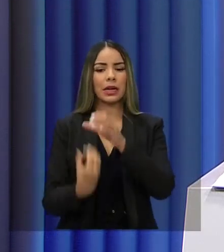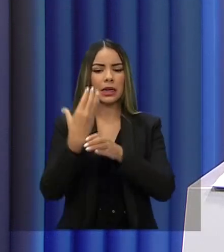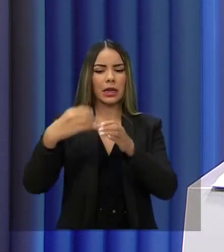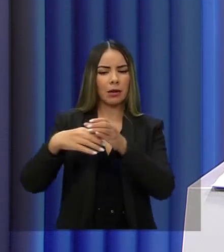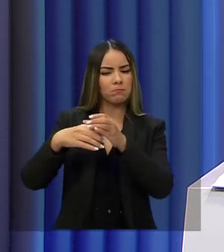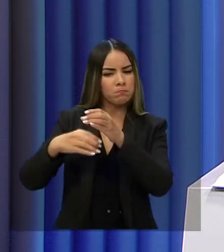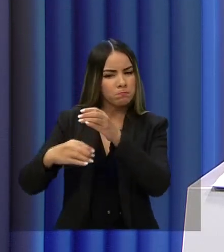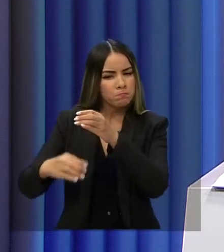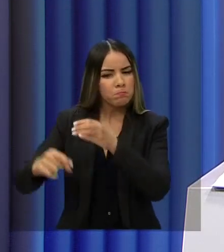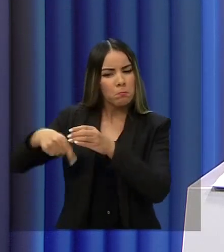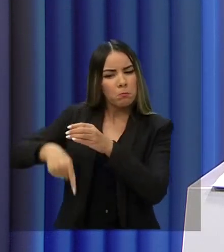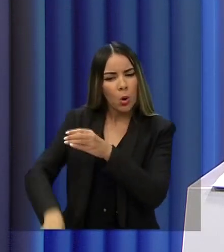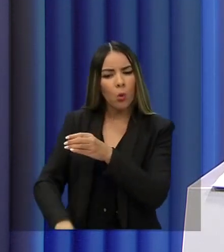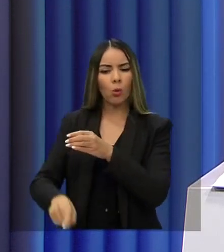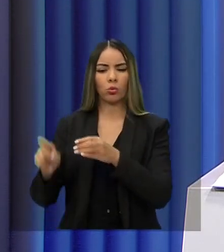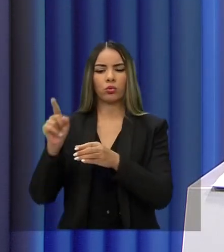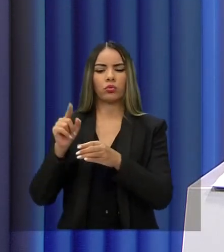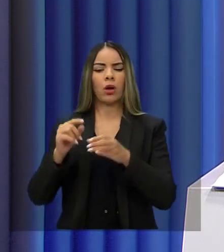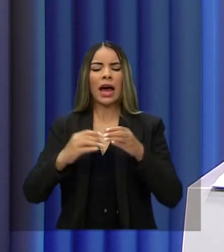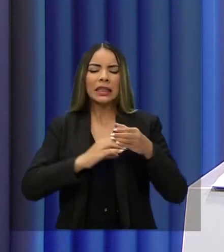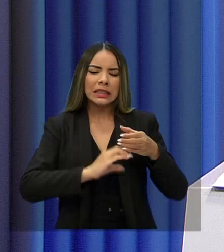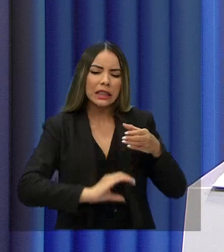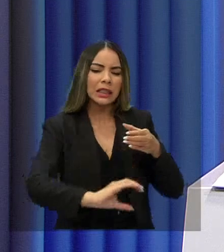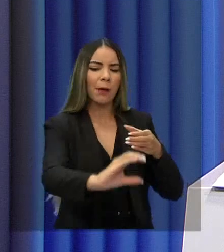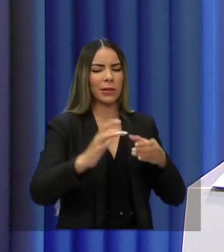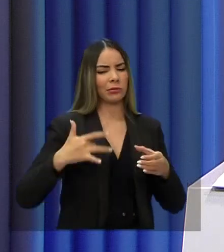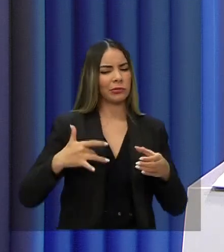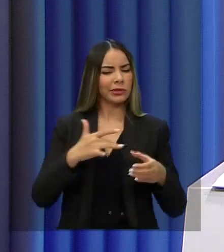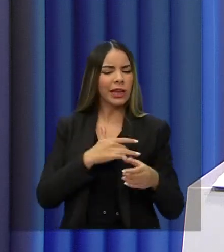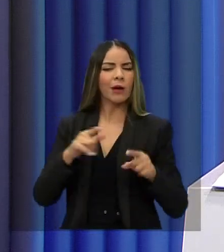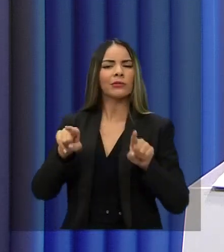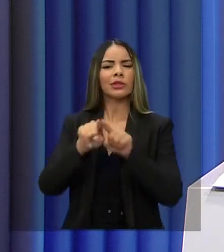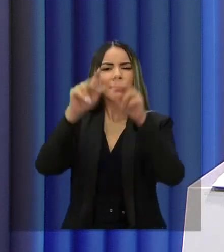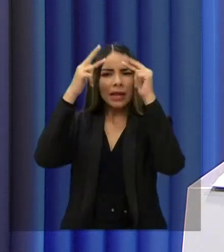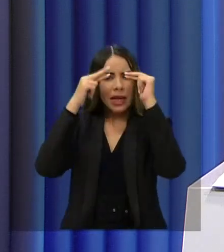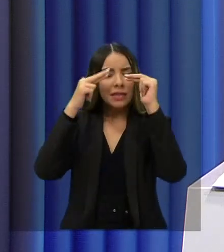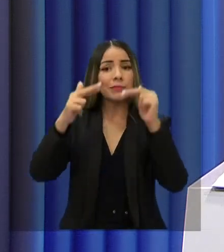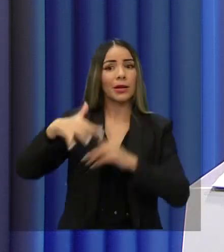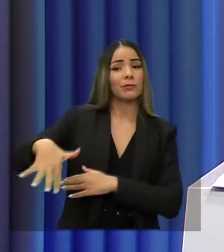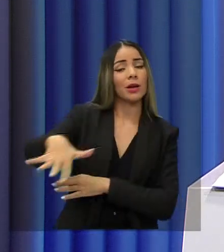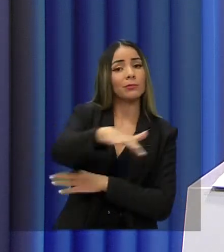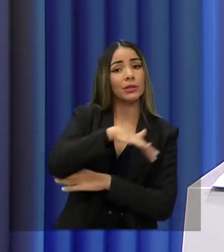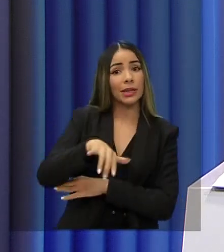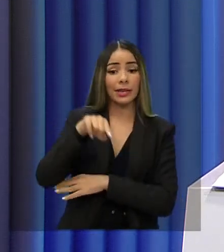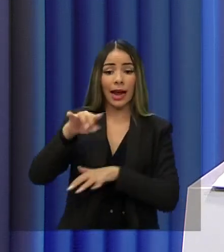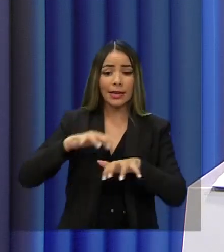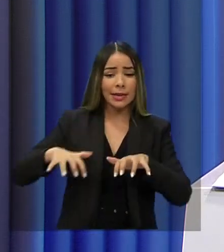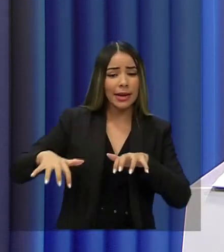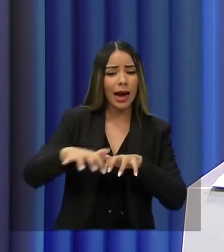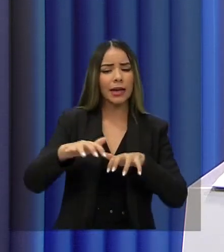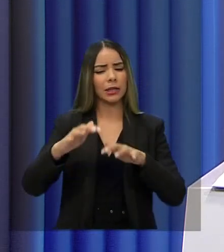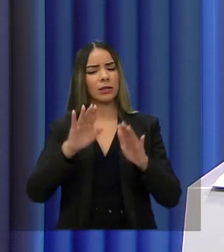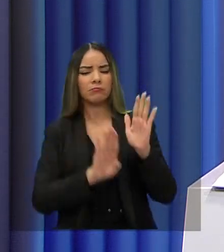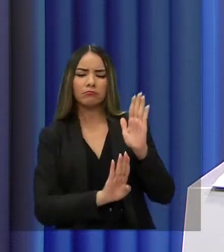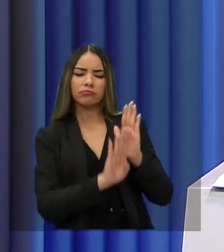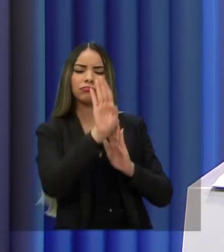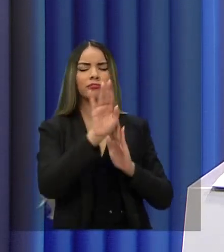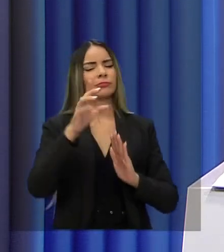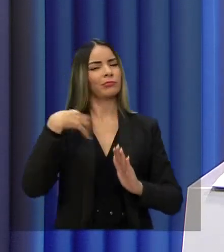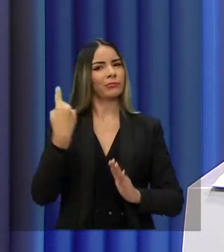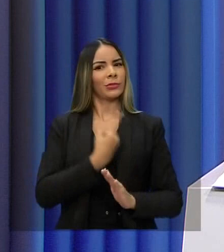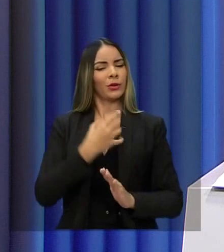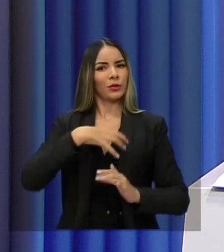saneamento, mais saúde e mais respeito ao meio ambiente, para que o Cariri possa crescer mais ainda e nos dar ainda mais orgulho.